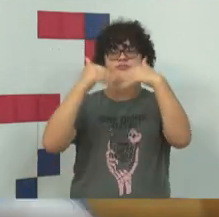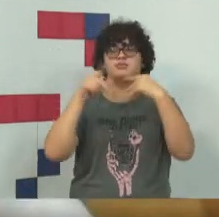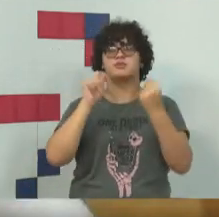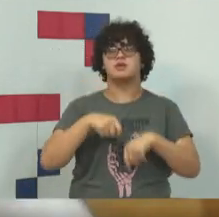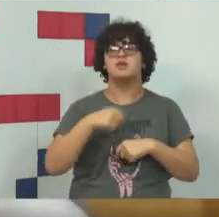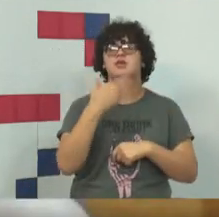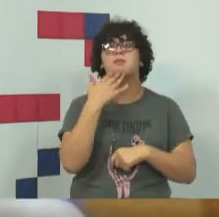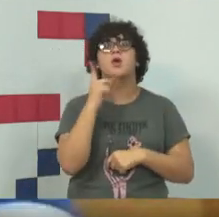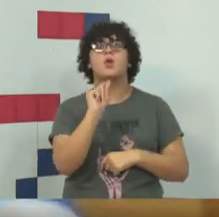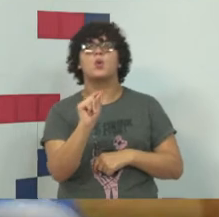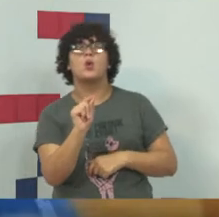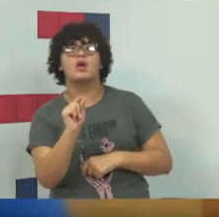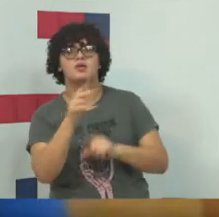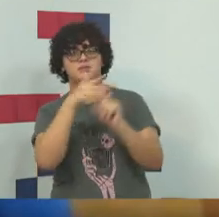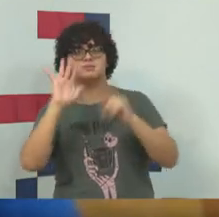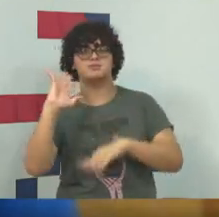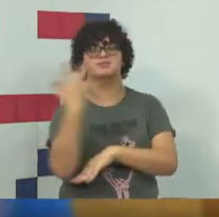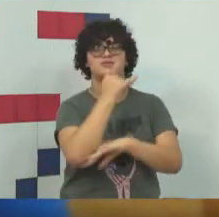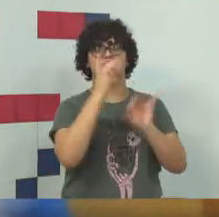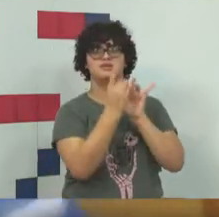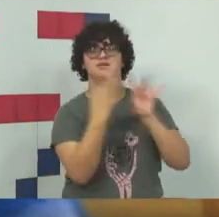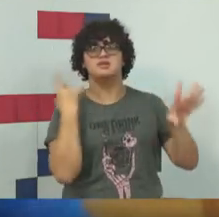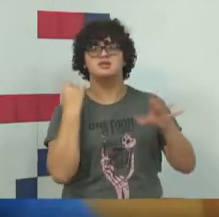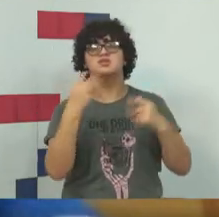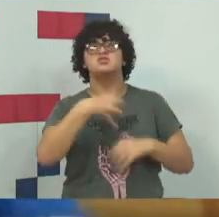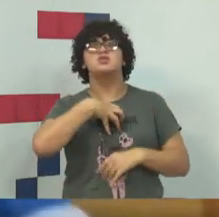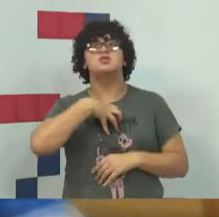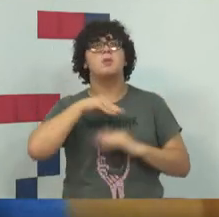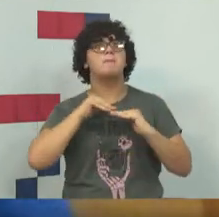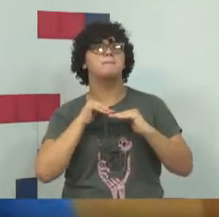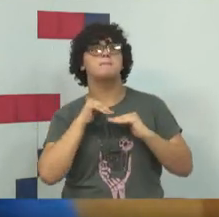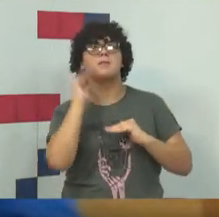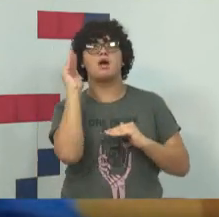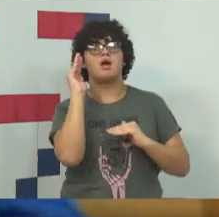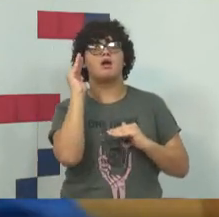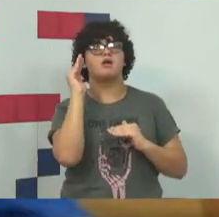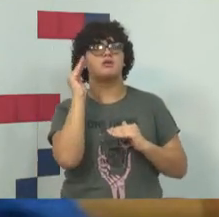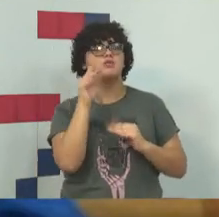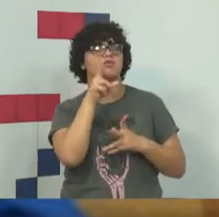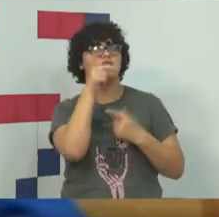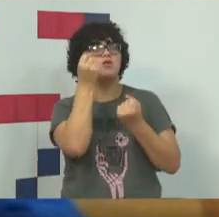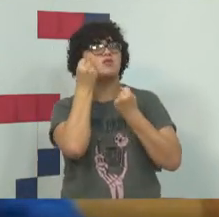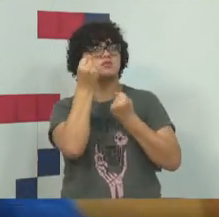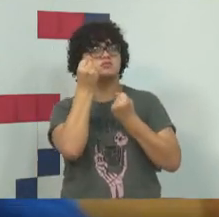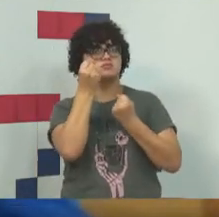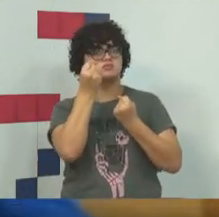digital de uma maneira cada vez mais forte.